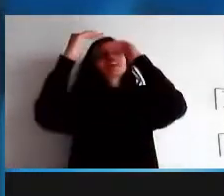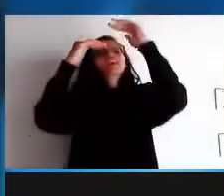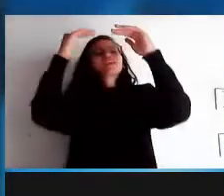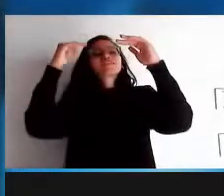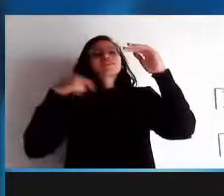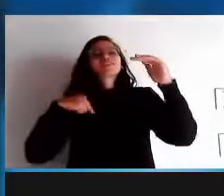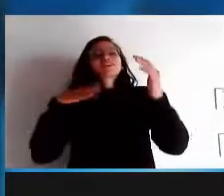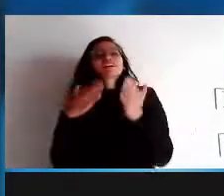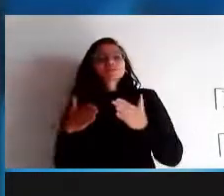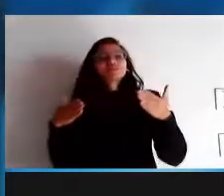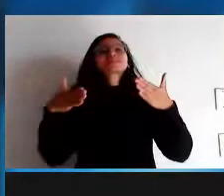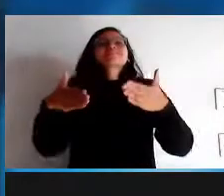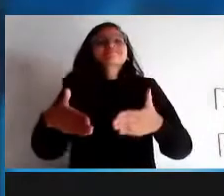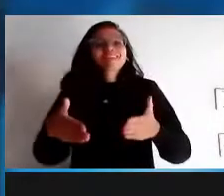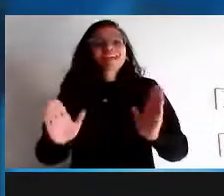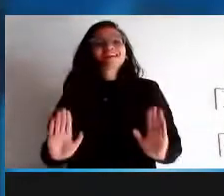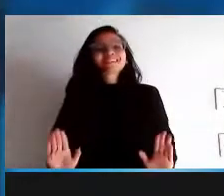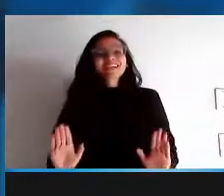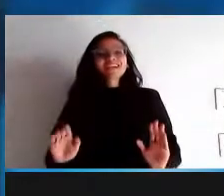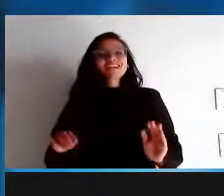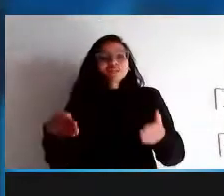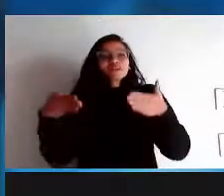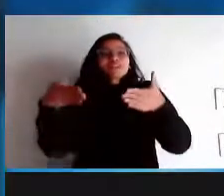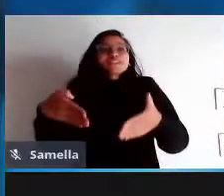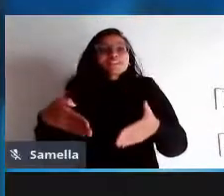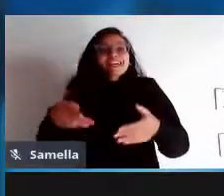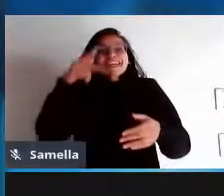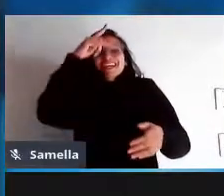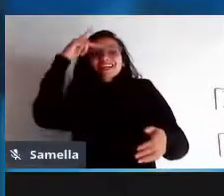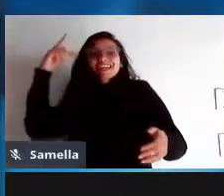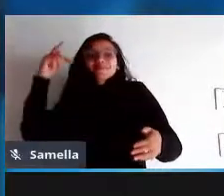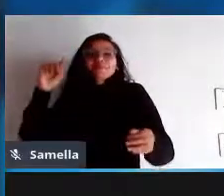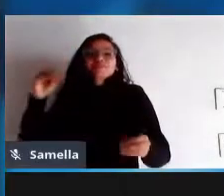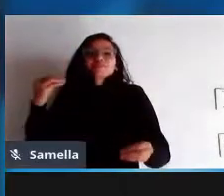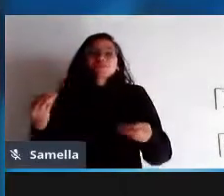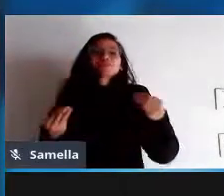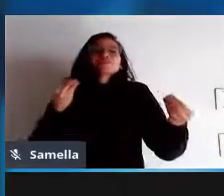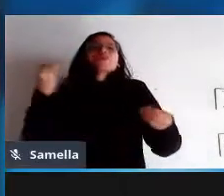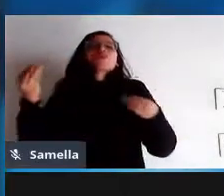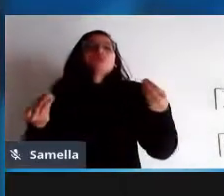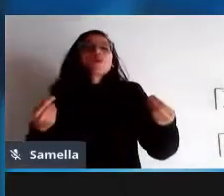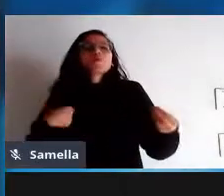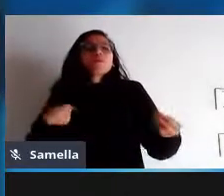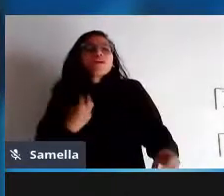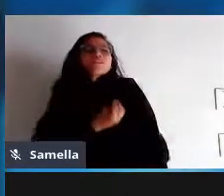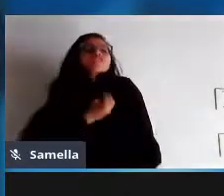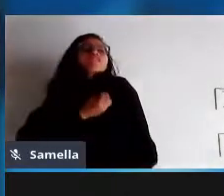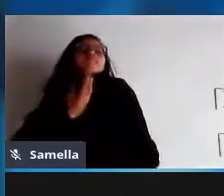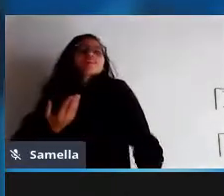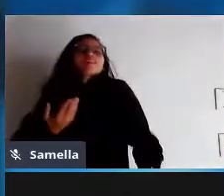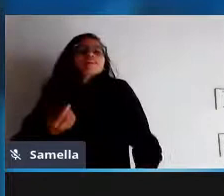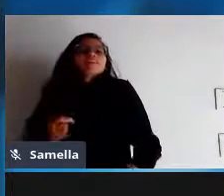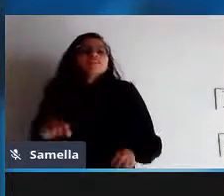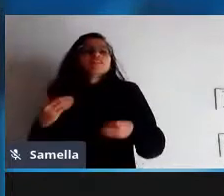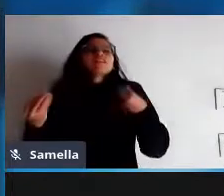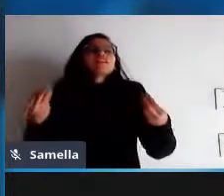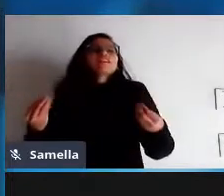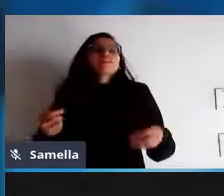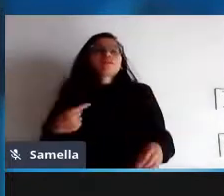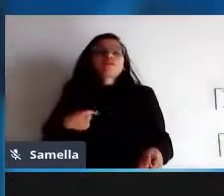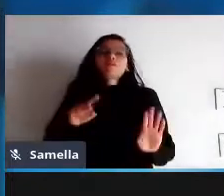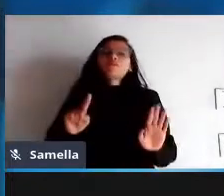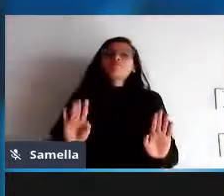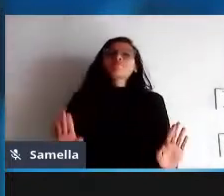ao aprendizado de formas de ganhar o seu sustento né sem precisar depender